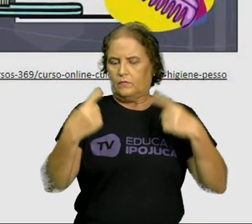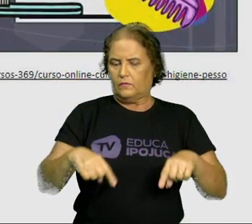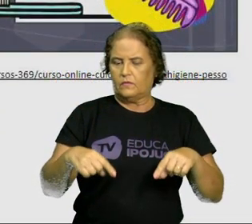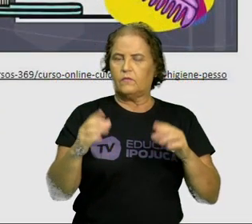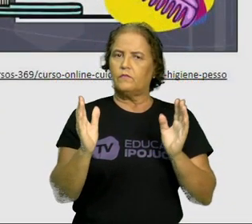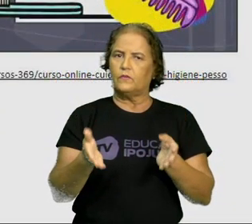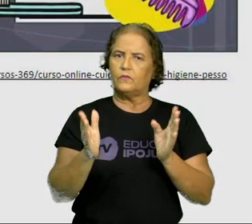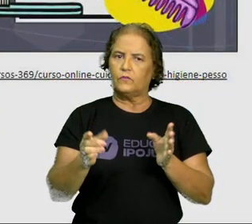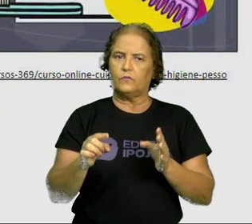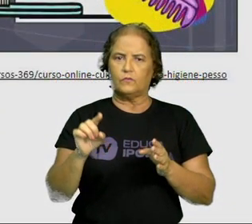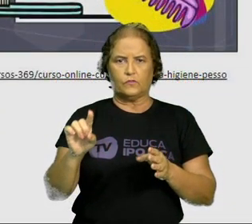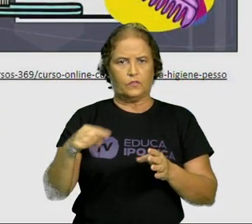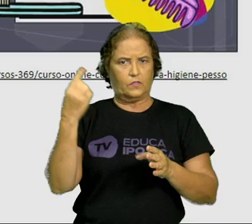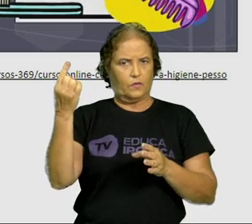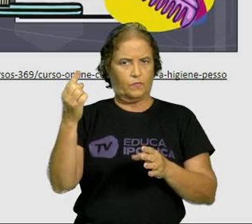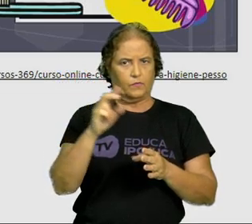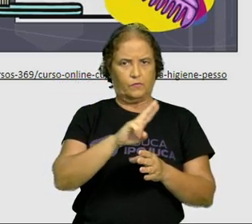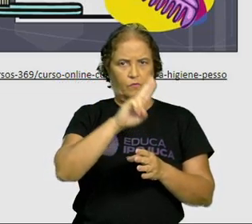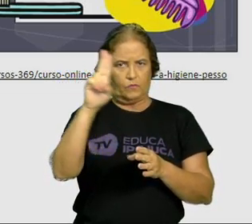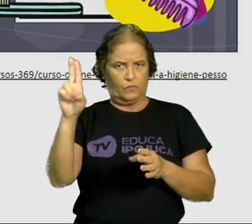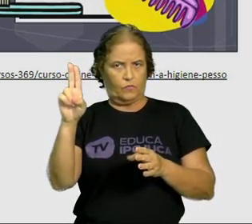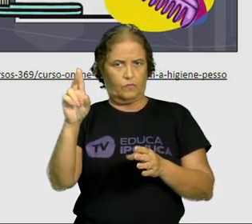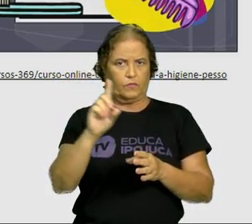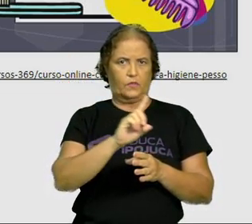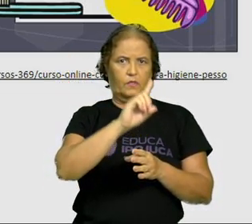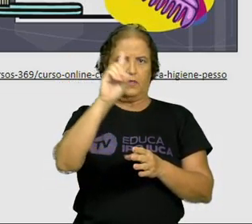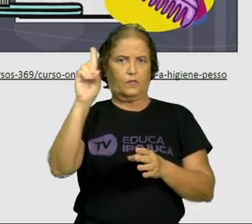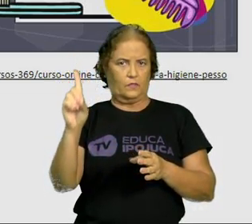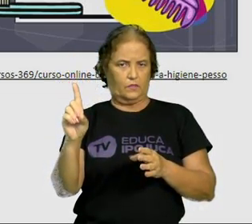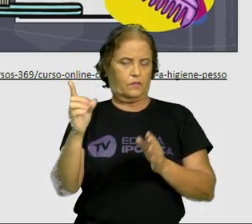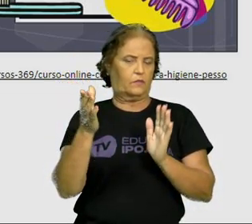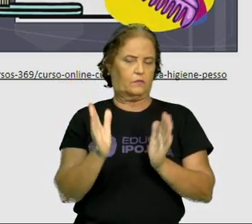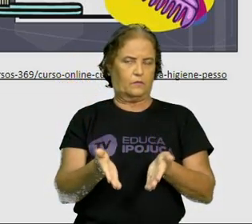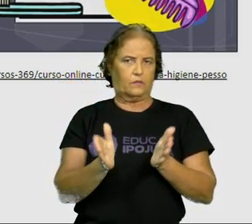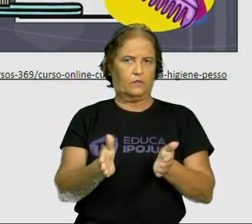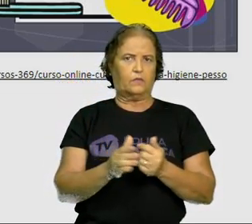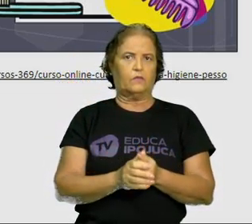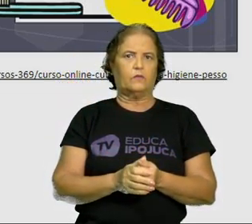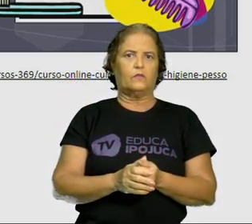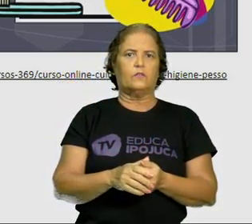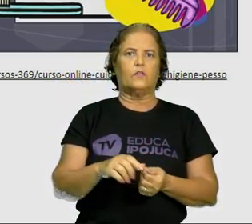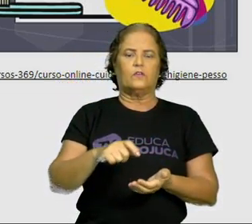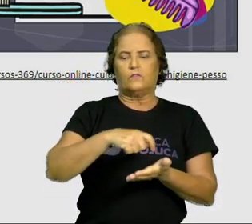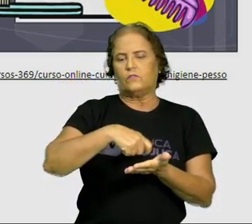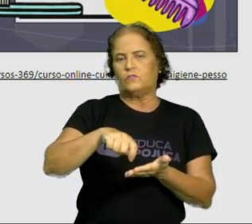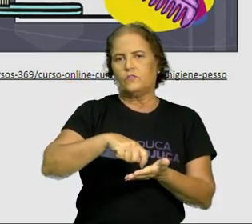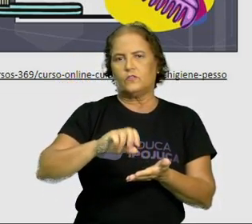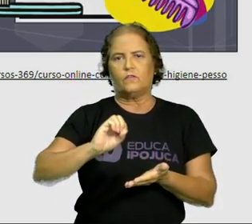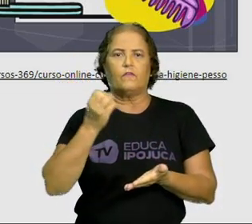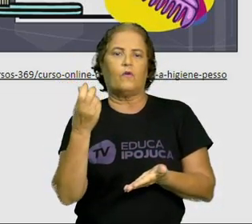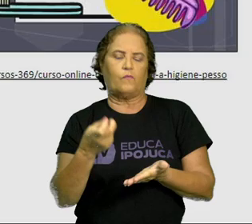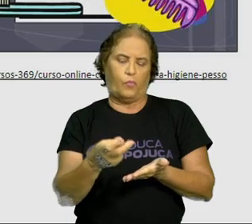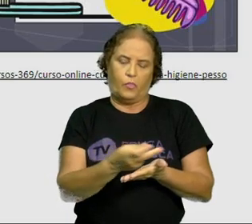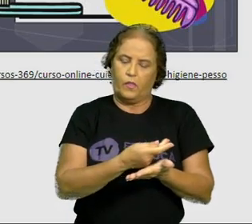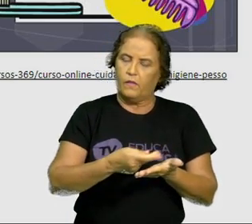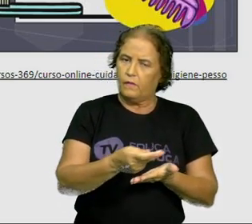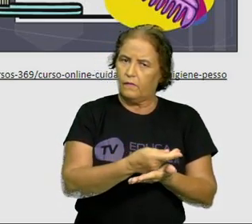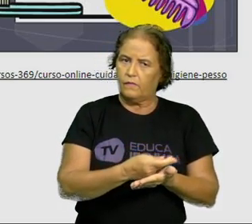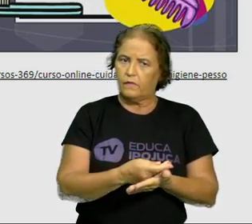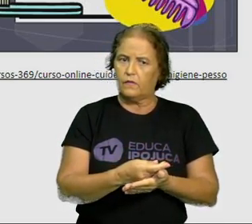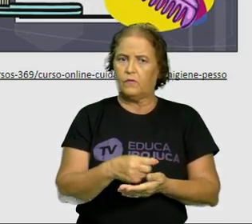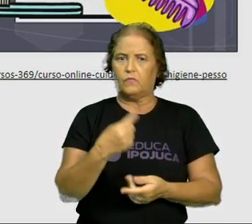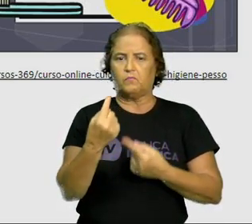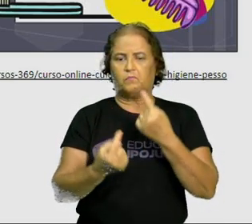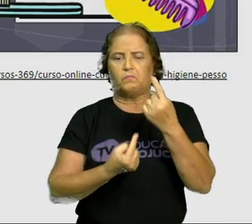depois de colocado o nome, a turma e a data de hoje, escreva ou desenhe alguns hábitos de higiene que você